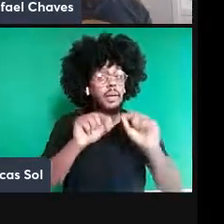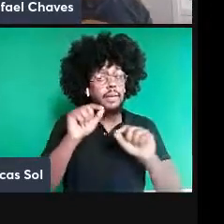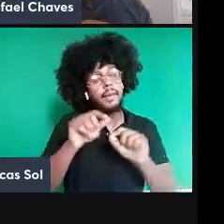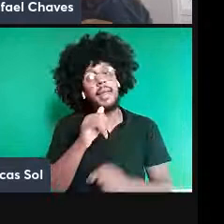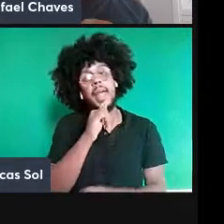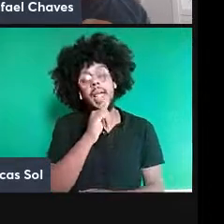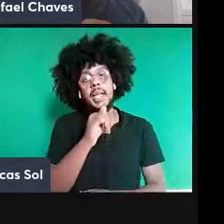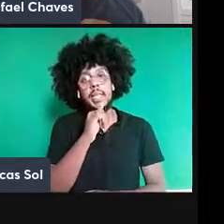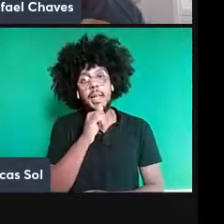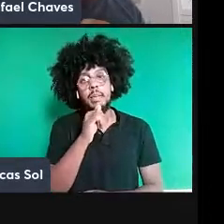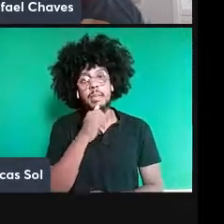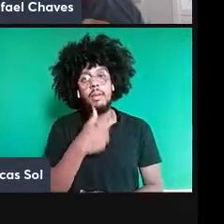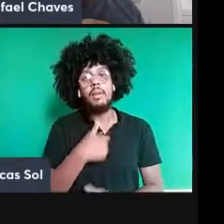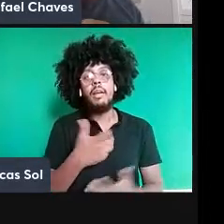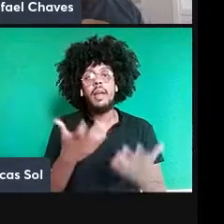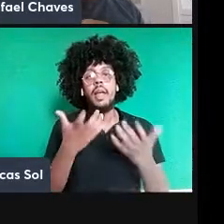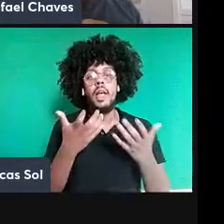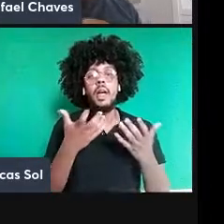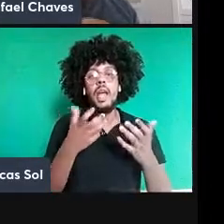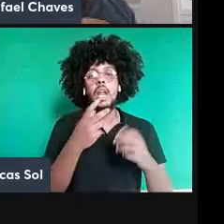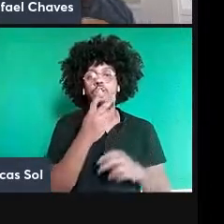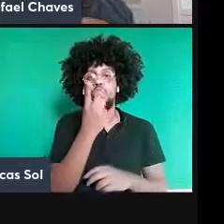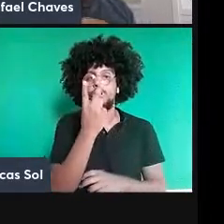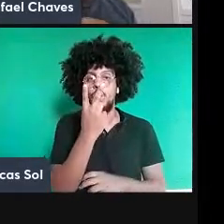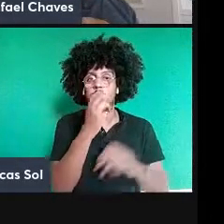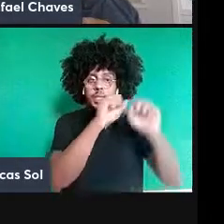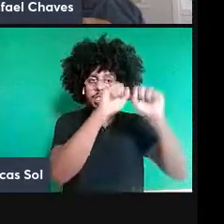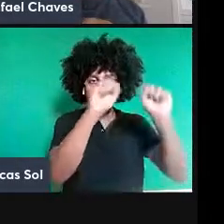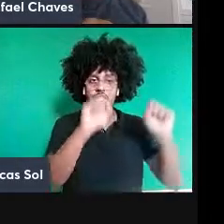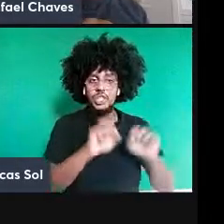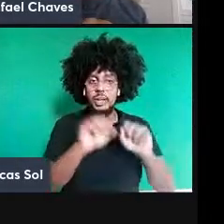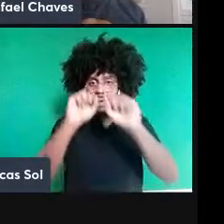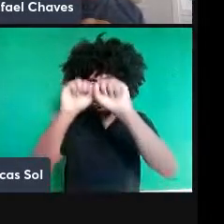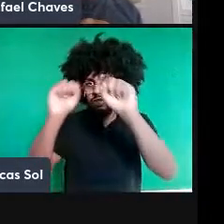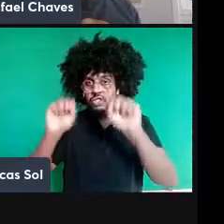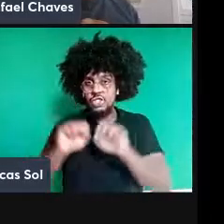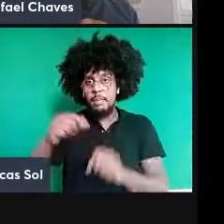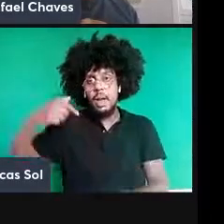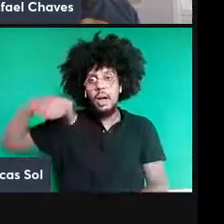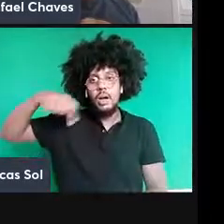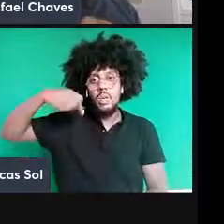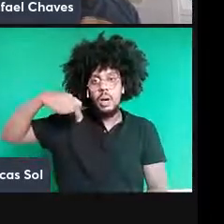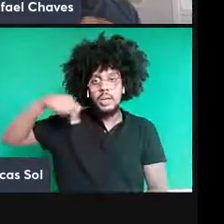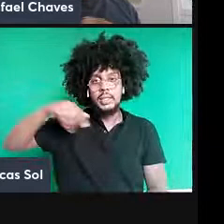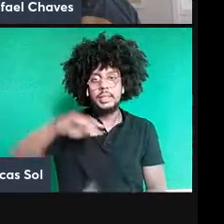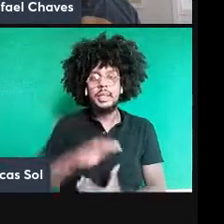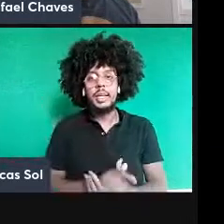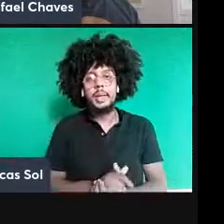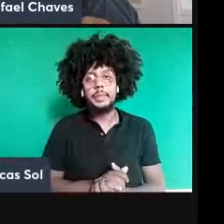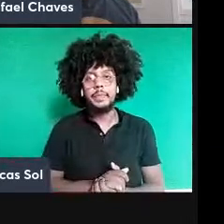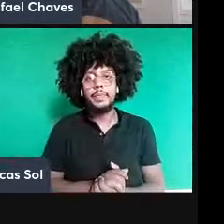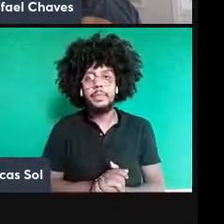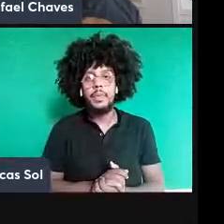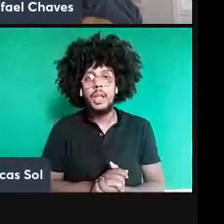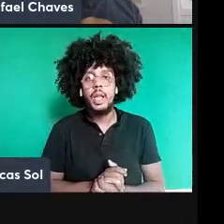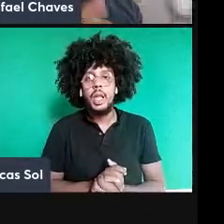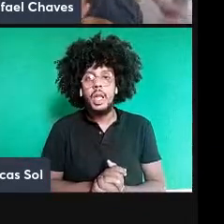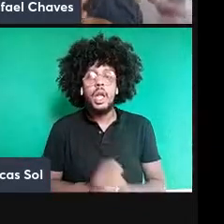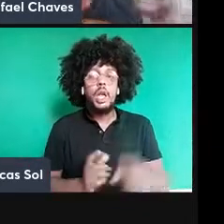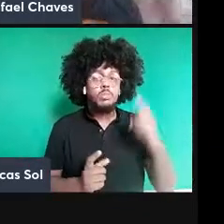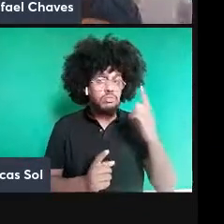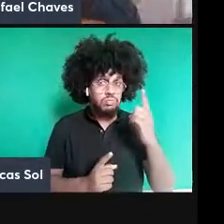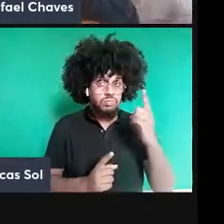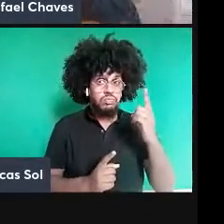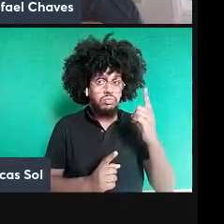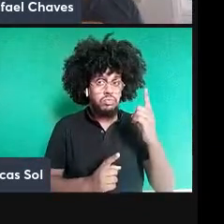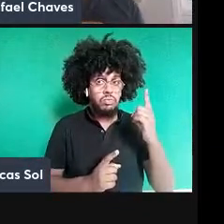dois sistemas quânticos, cada um deles descritos por uma certa função de onda e psi. Uma forma de fazer isso é, então,